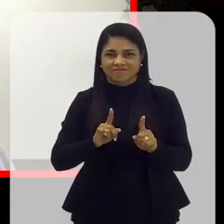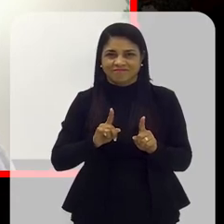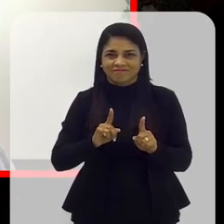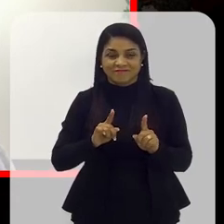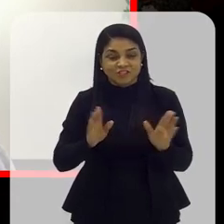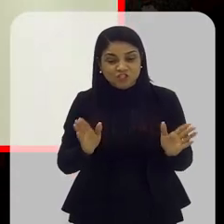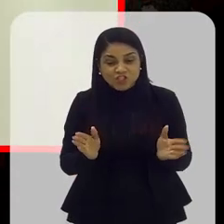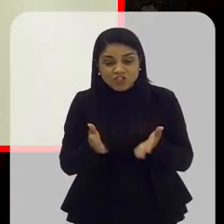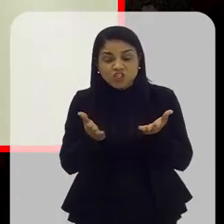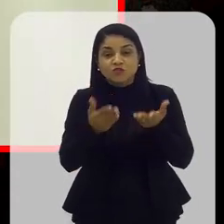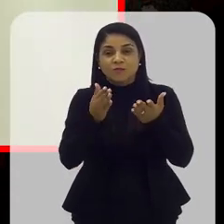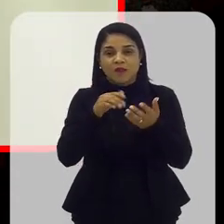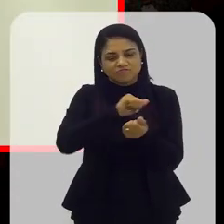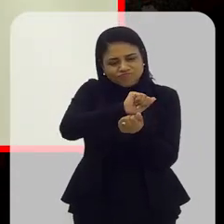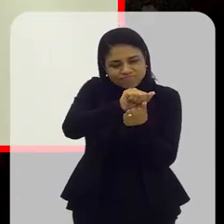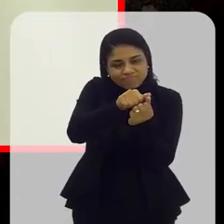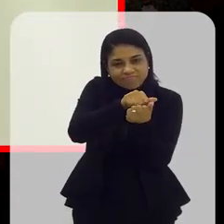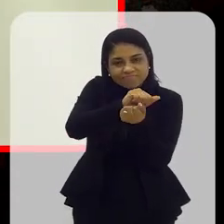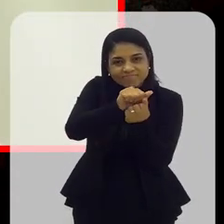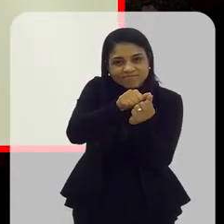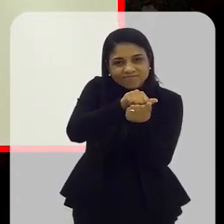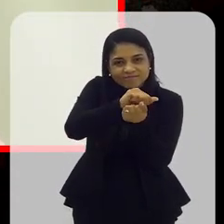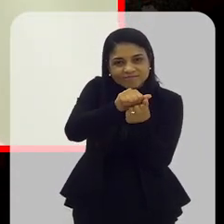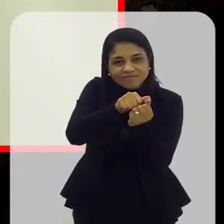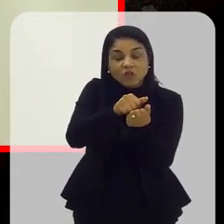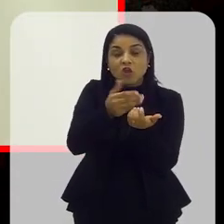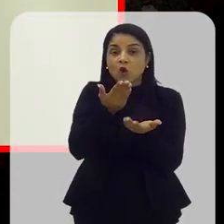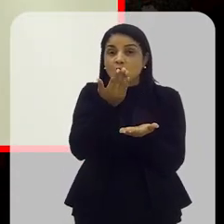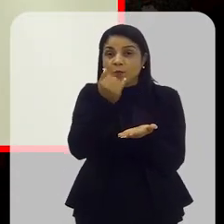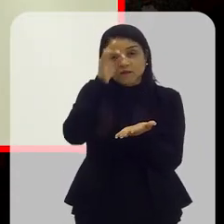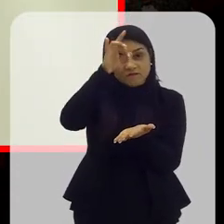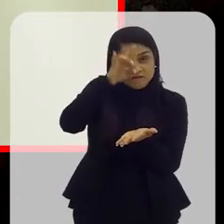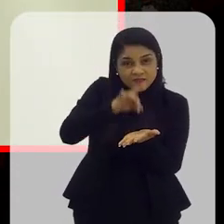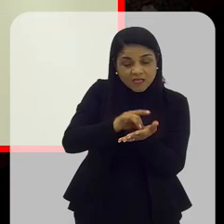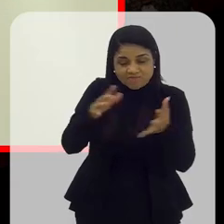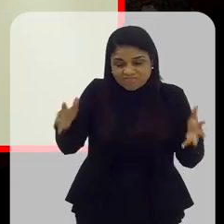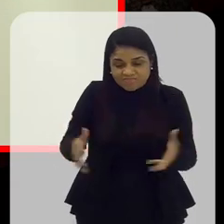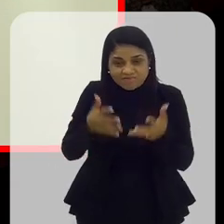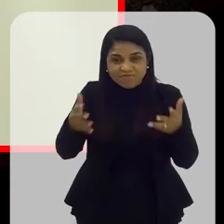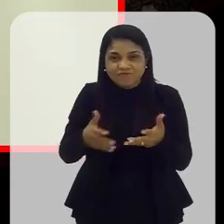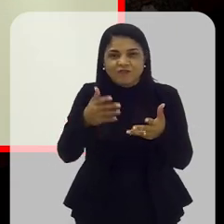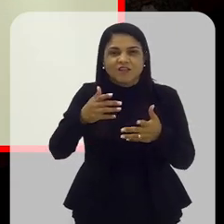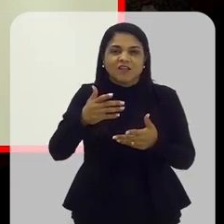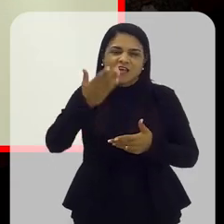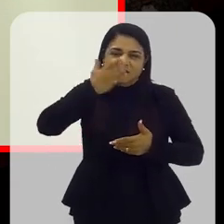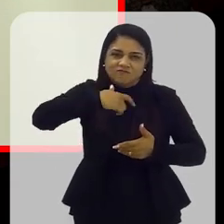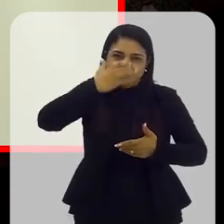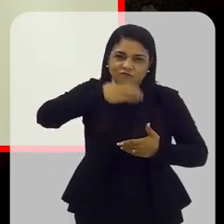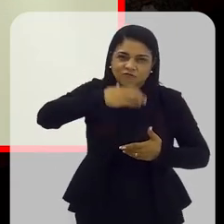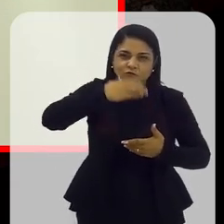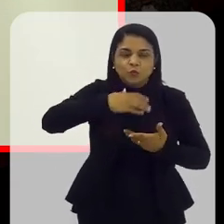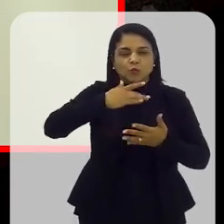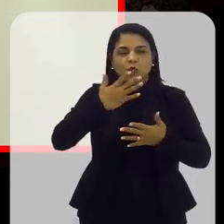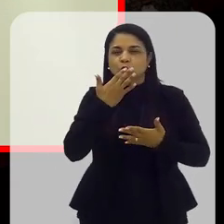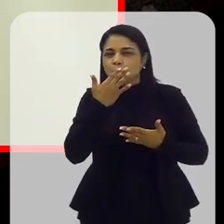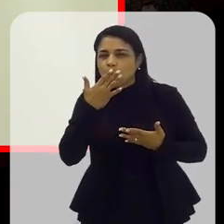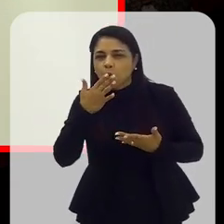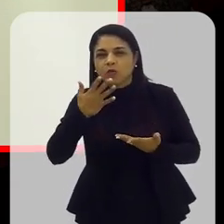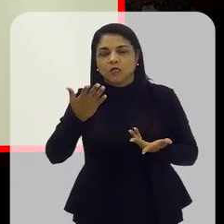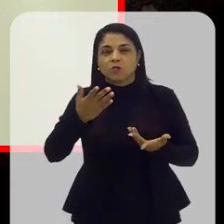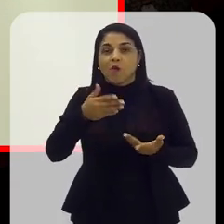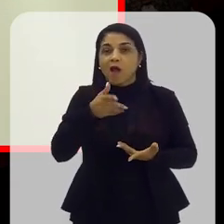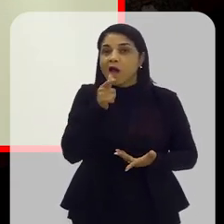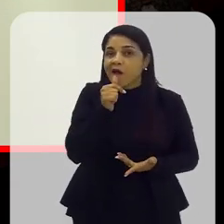isso que essa criança vai ter que estimular a mastigação, entendeu? Então, é comida de verdade, verduras, legumes, frutas, comida